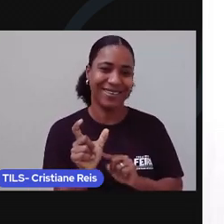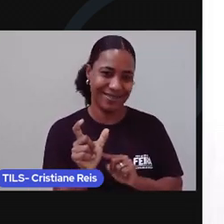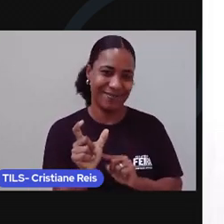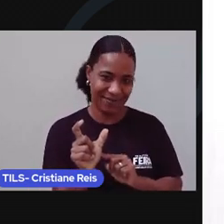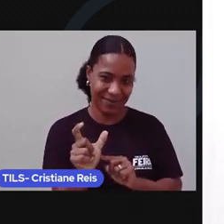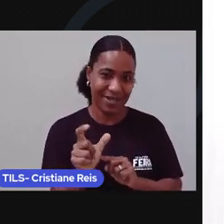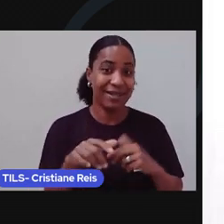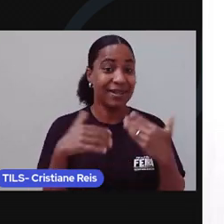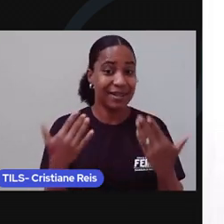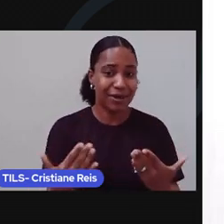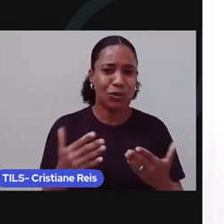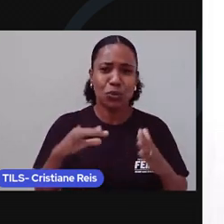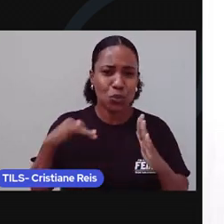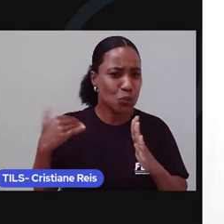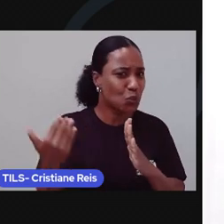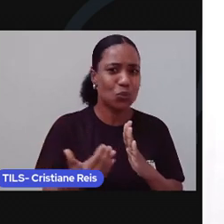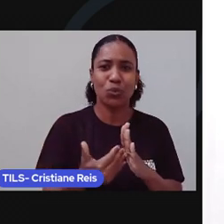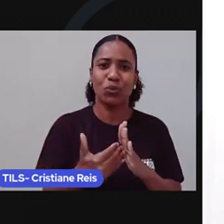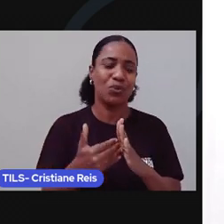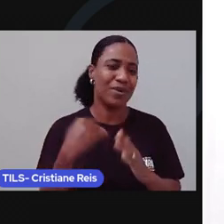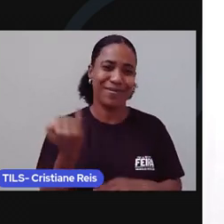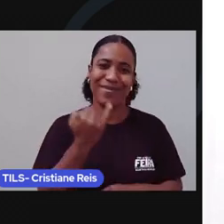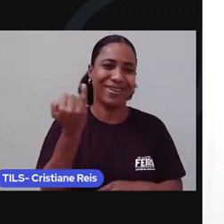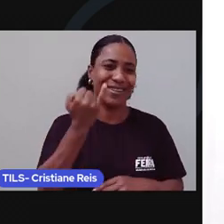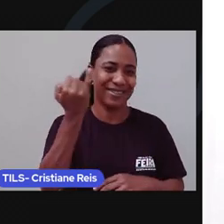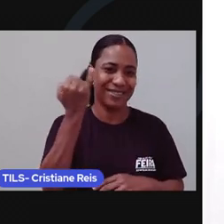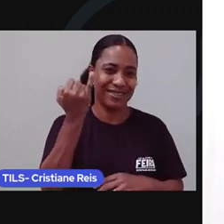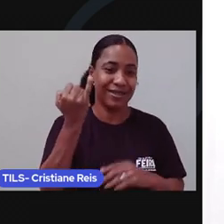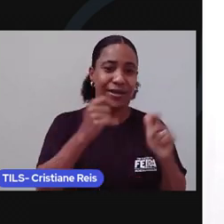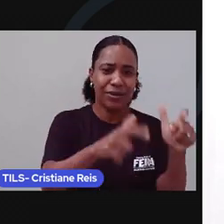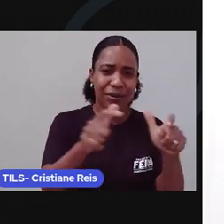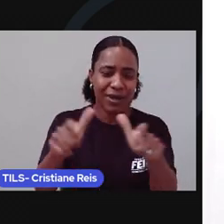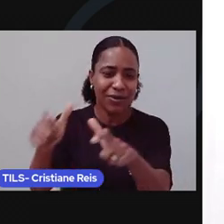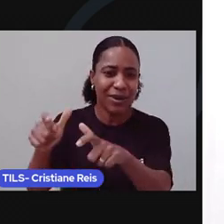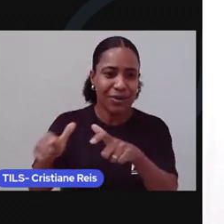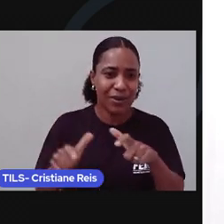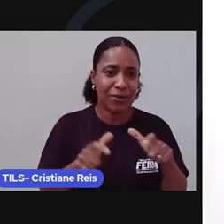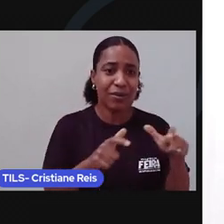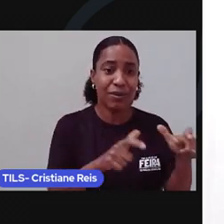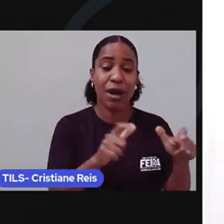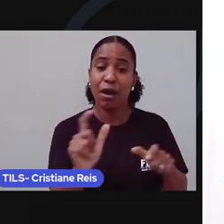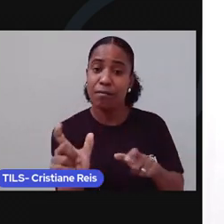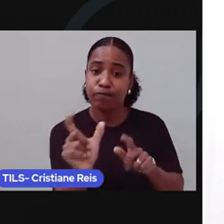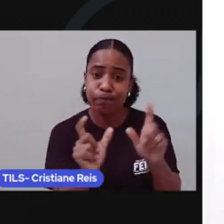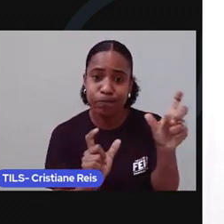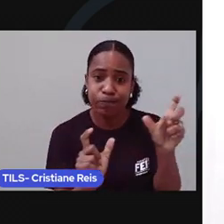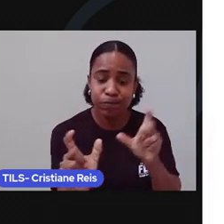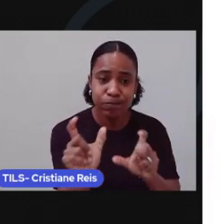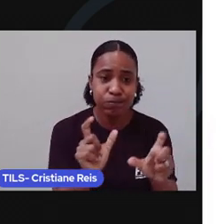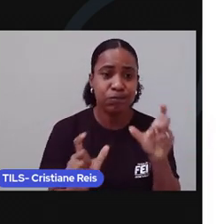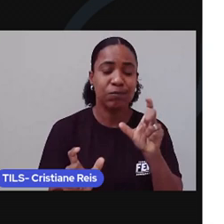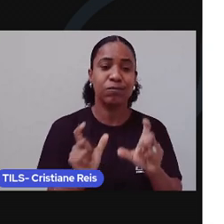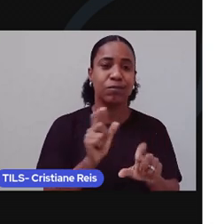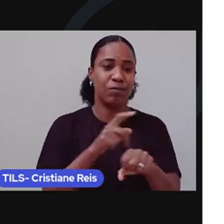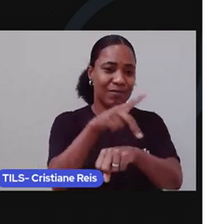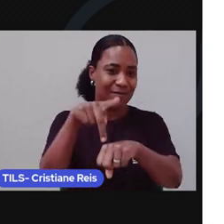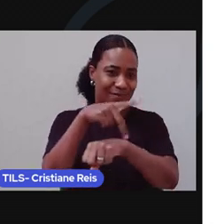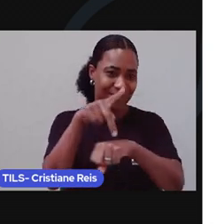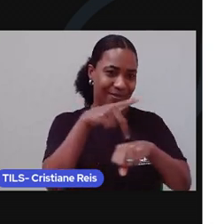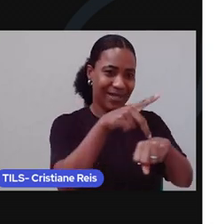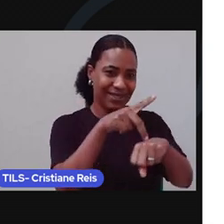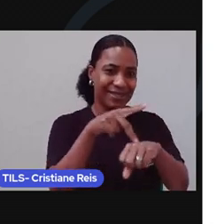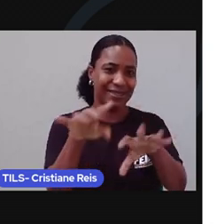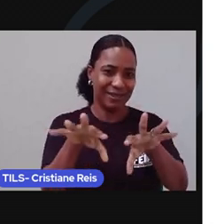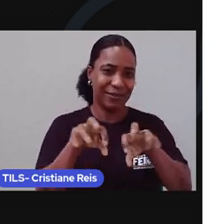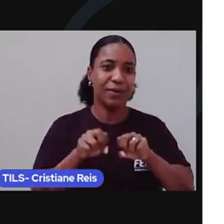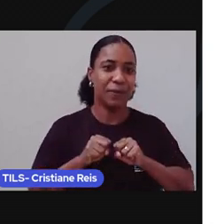esses elementos, que já eram muito comuns em outros lugares, ganharam mais visibilidade em nosso país. Mas esse é um processo